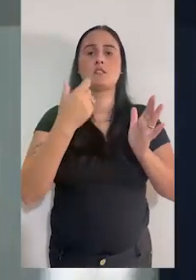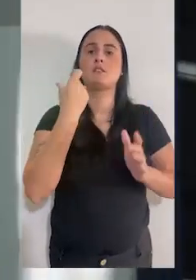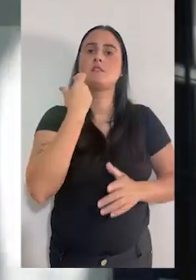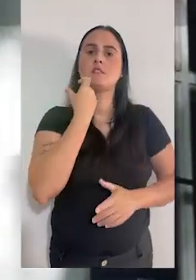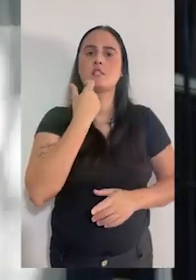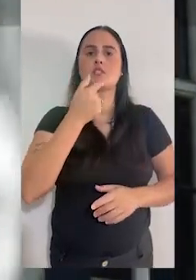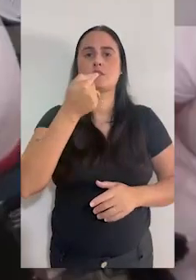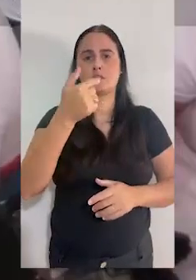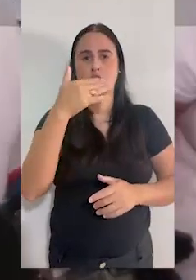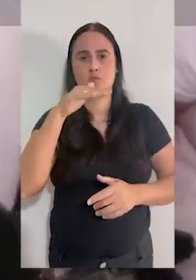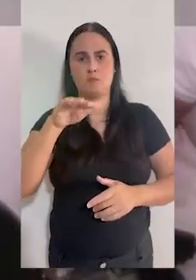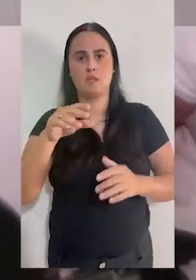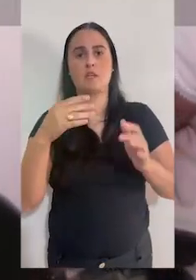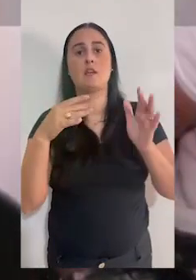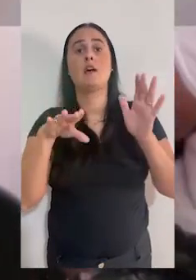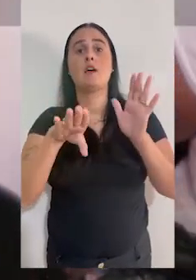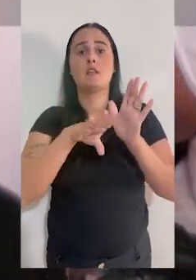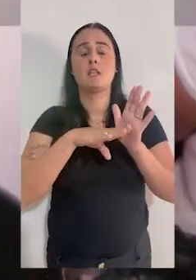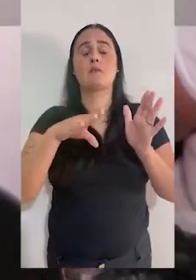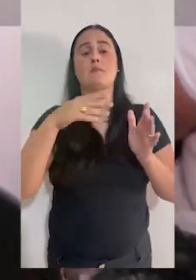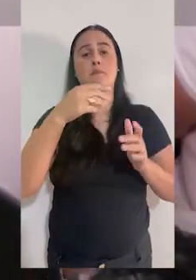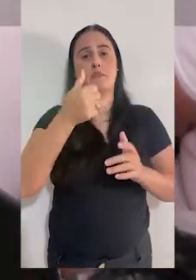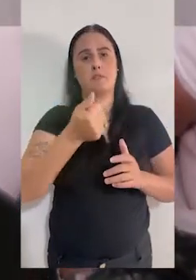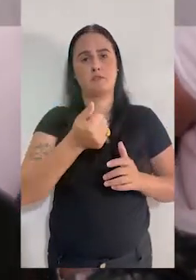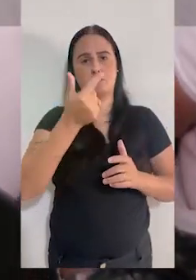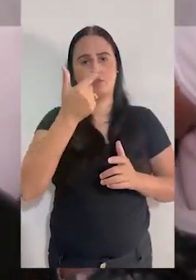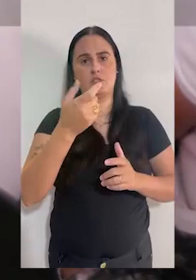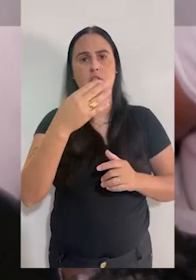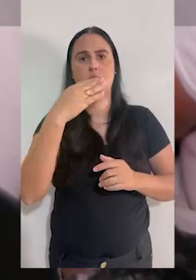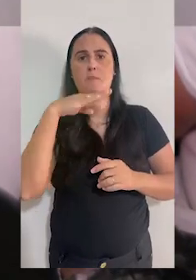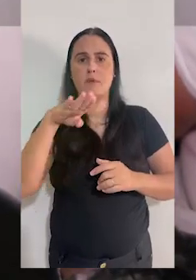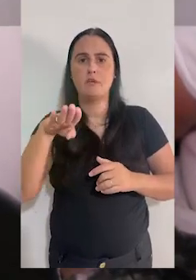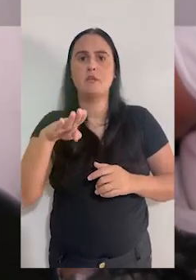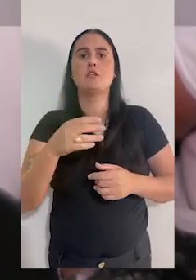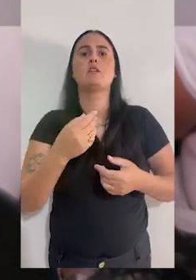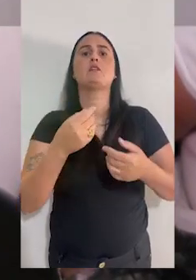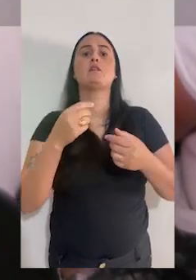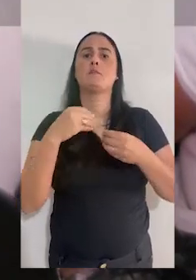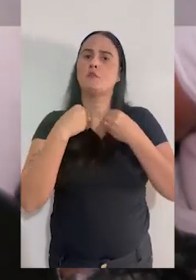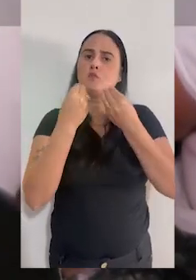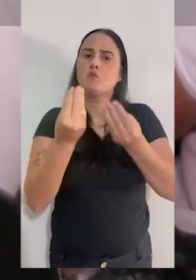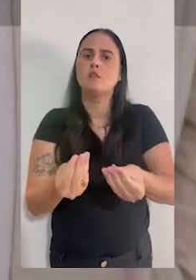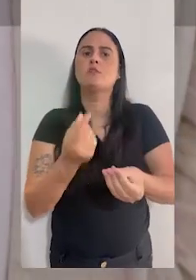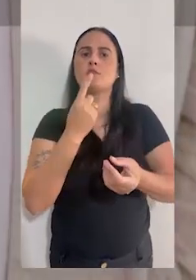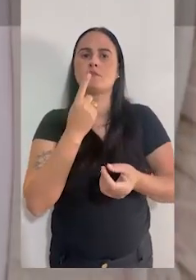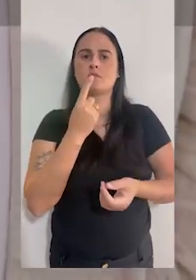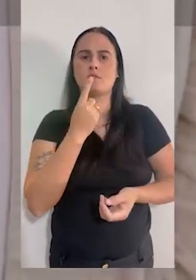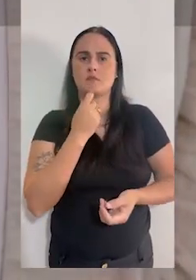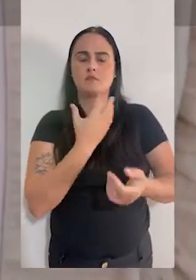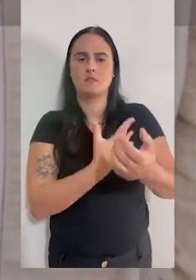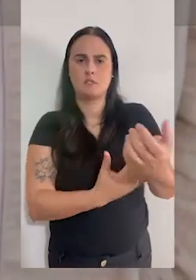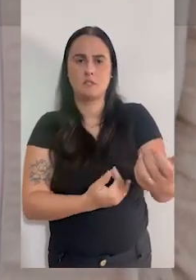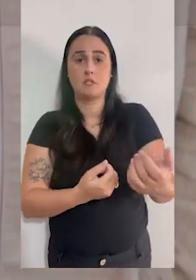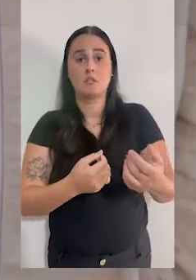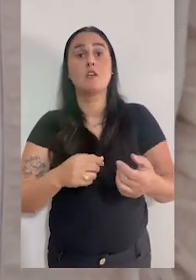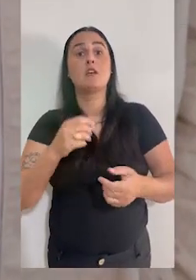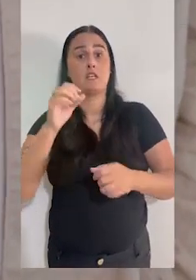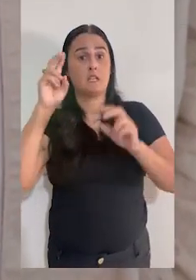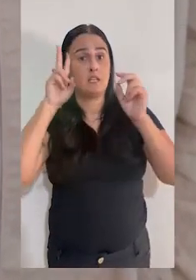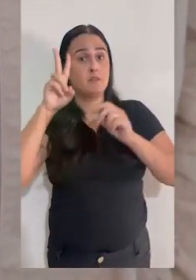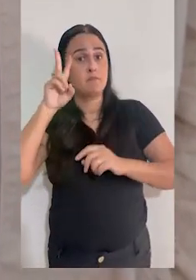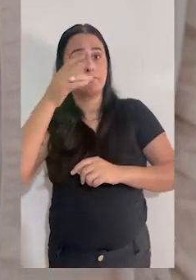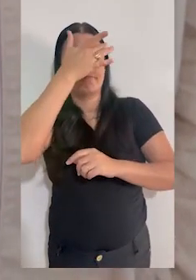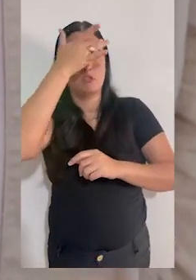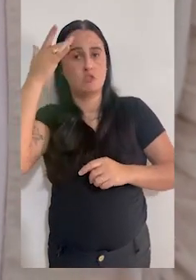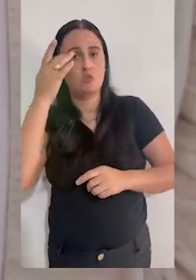11h30. Aproveitamos esse momento, essa oportunidade, para lembrar as pessoas que no mês de junho, nós comemoramos o Junho